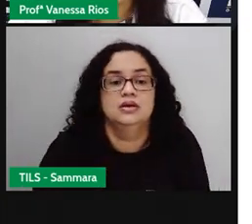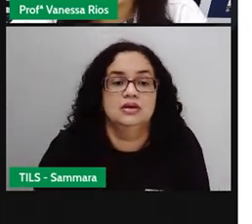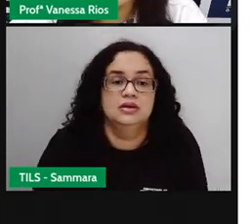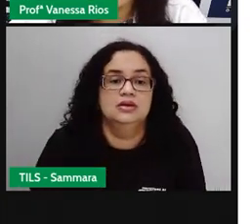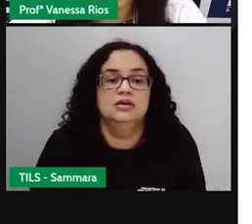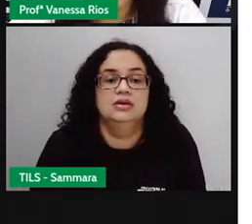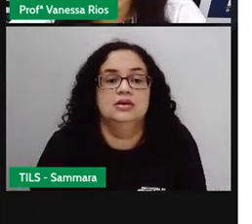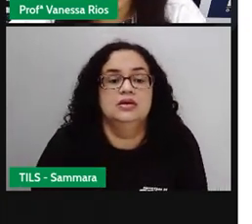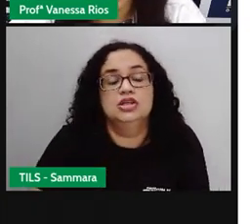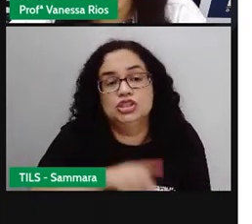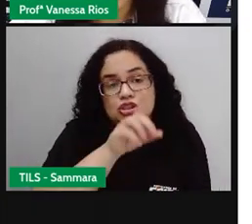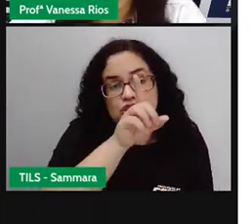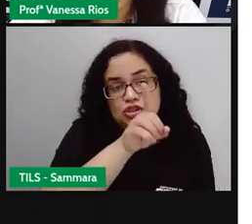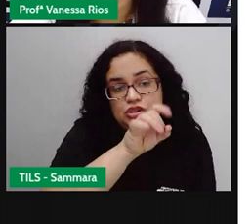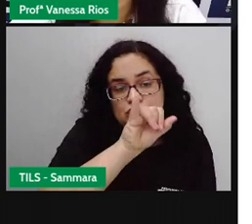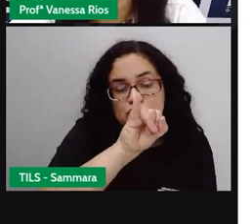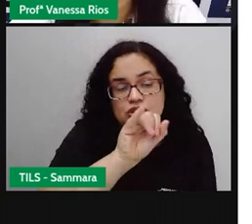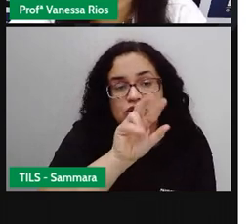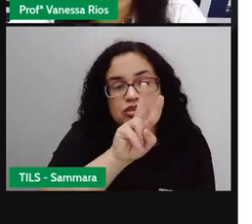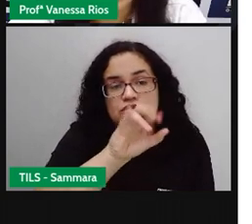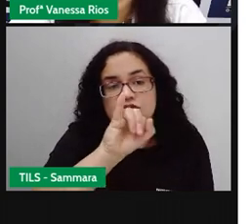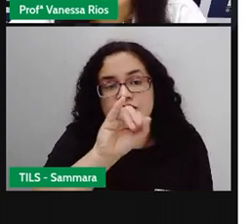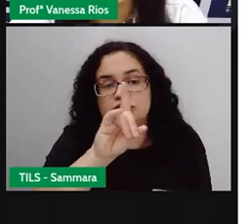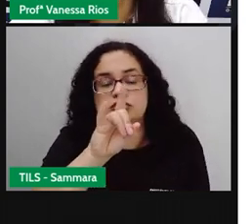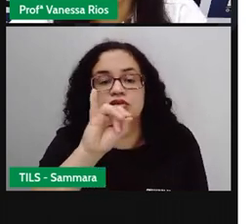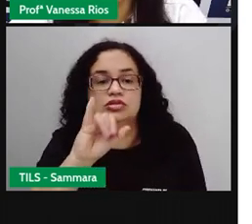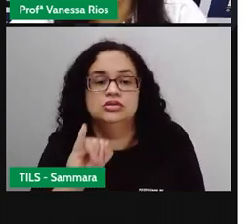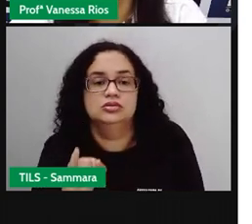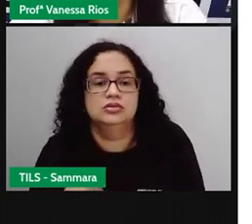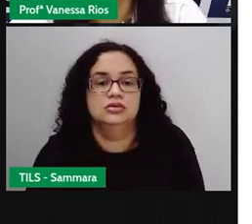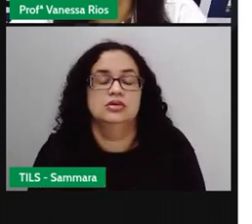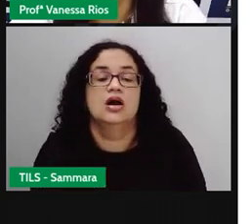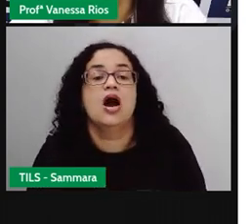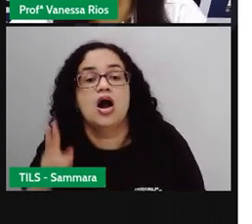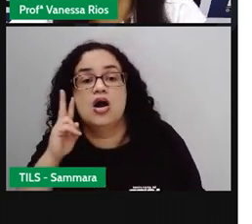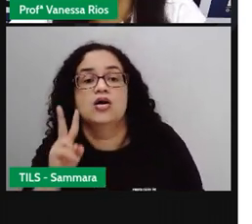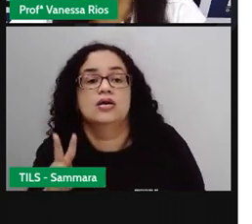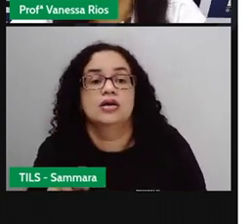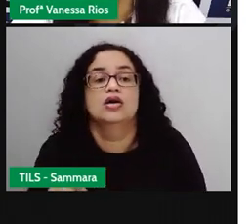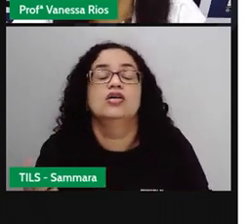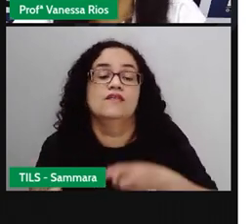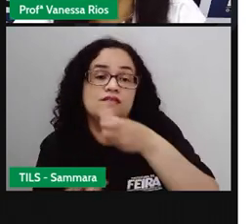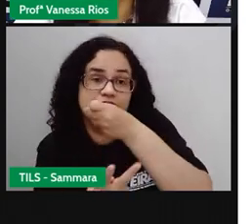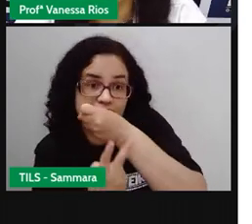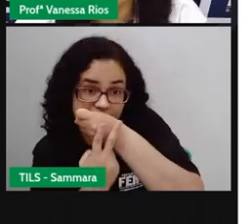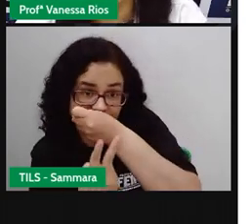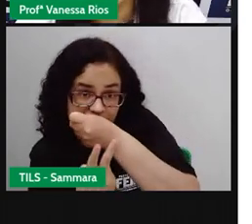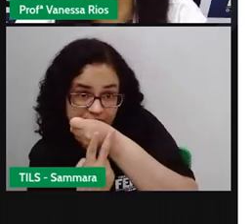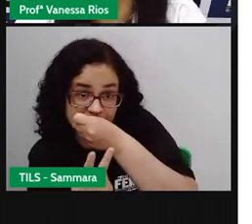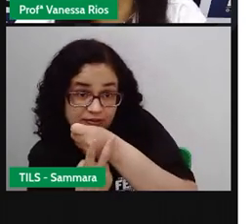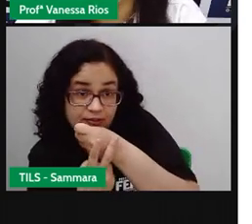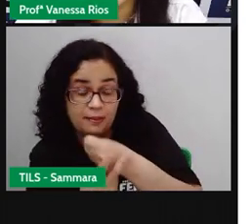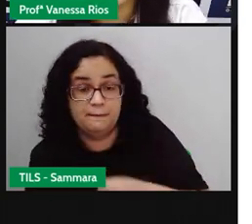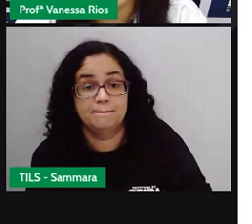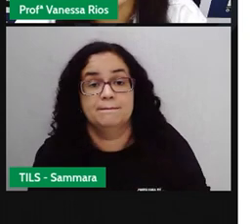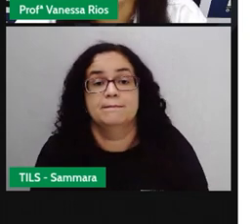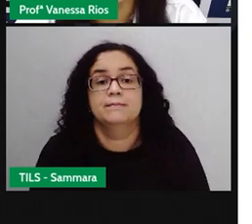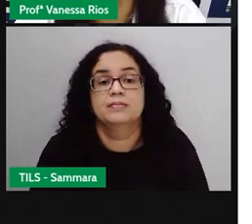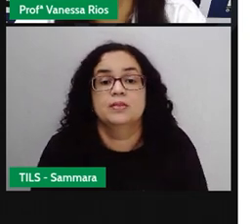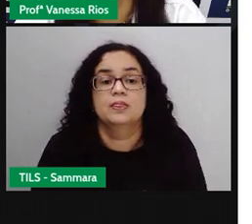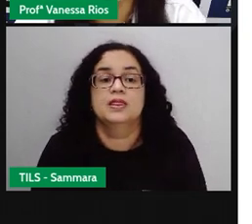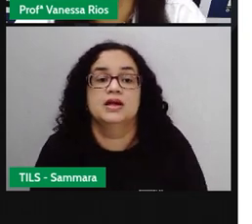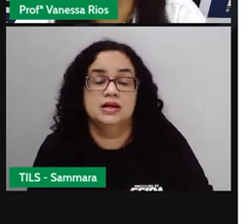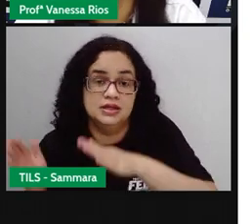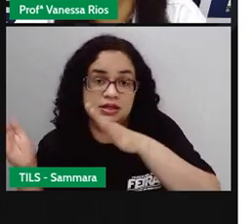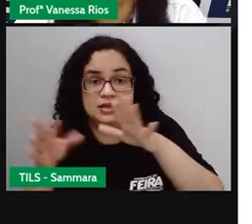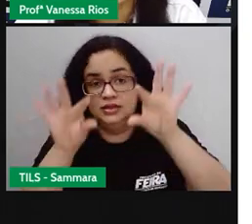dividir. E aí a gente vai agora observar os verbos que foram destacados aí